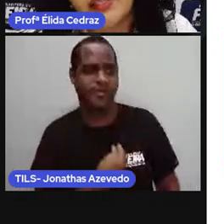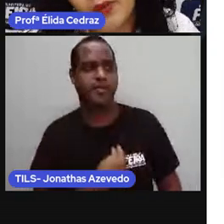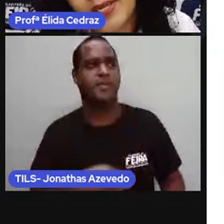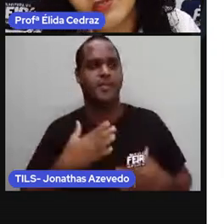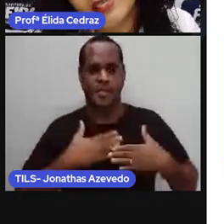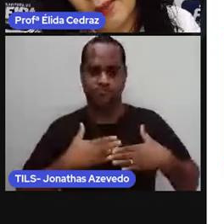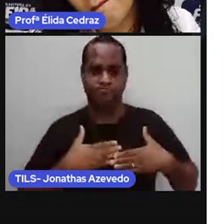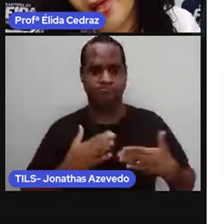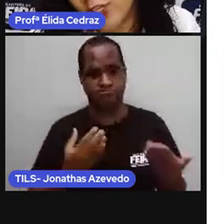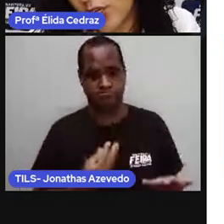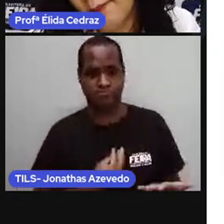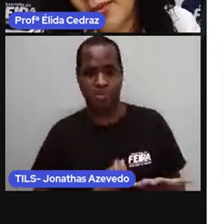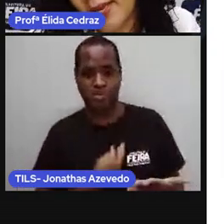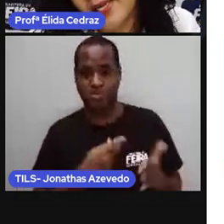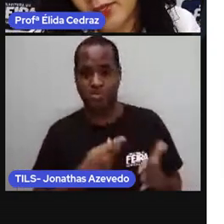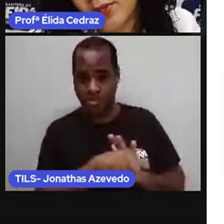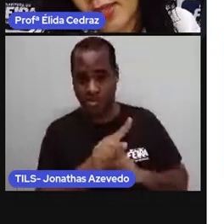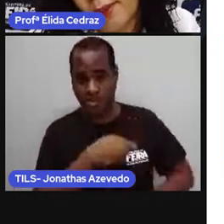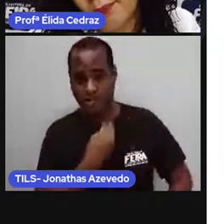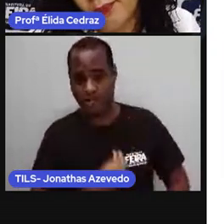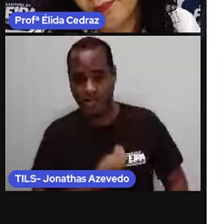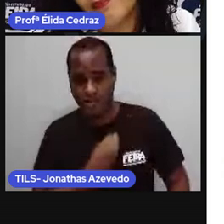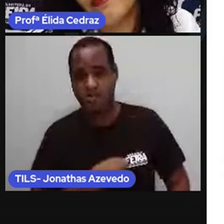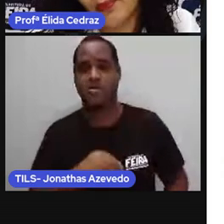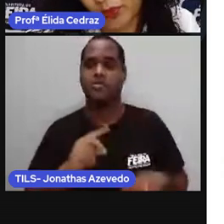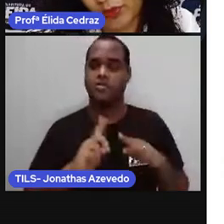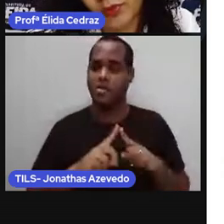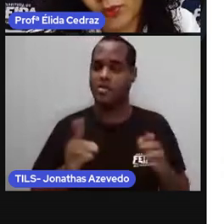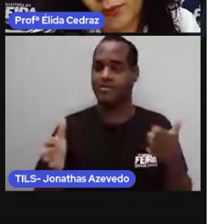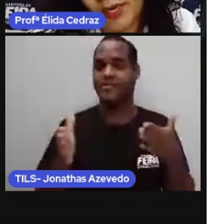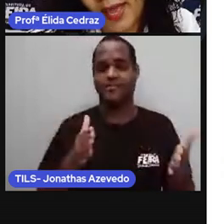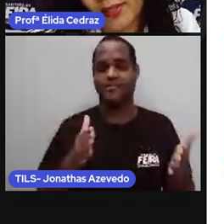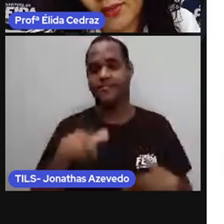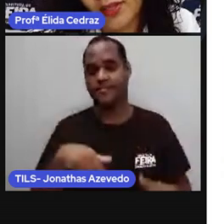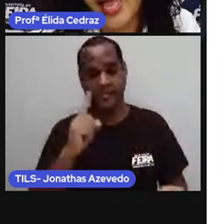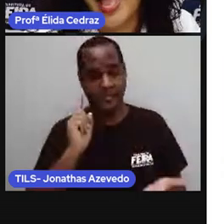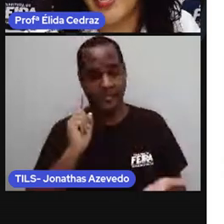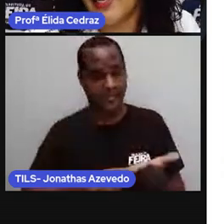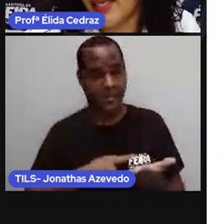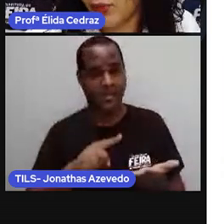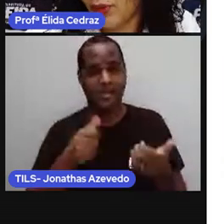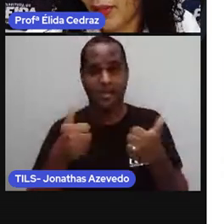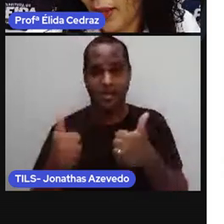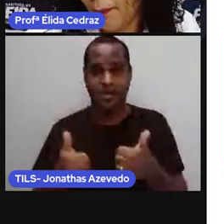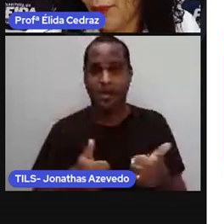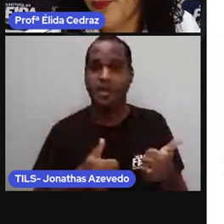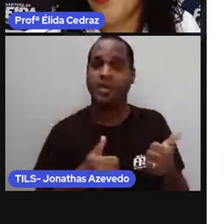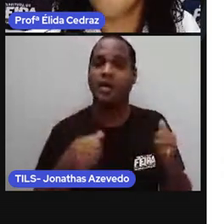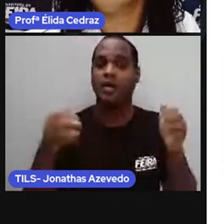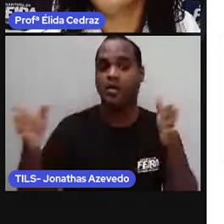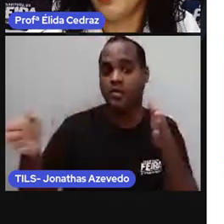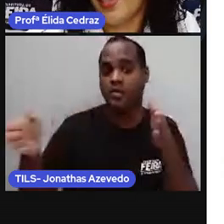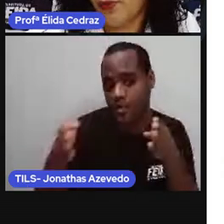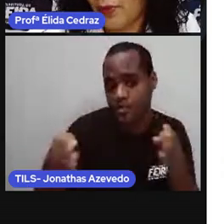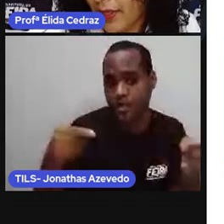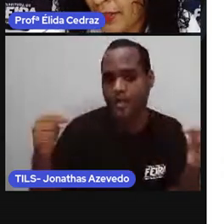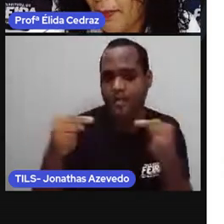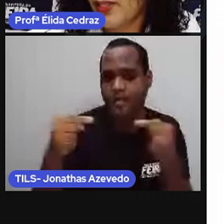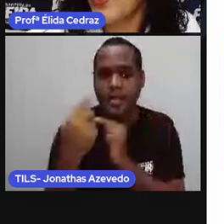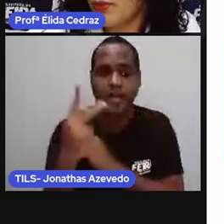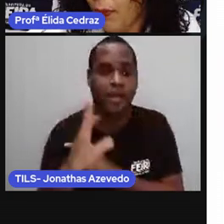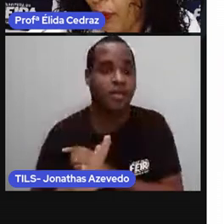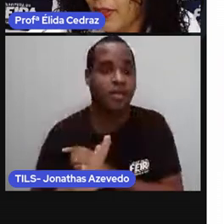e então elas fazem parte da minha linha do tempo. Combinado? A linha do tempo tem